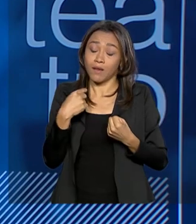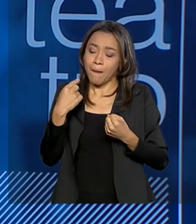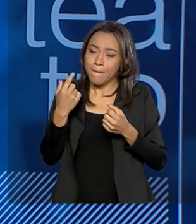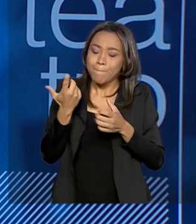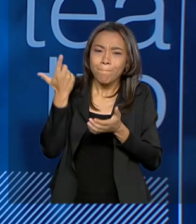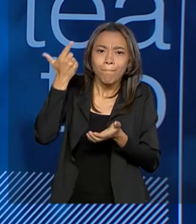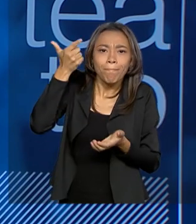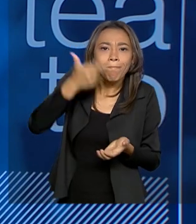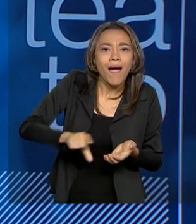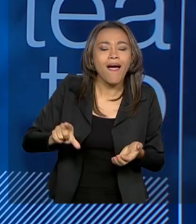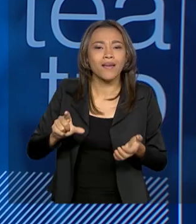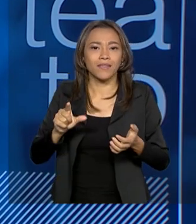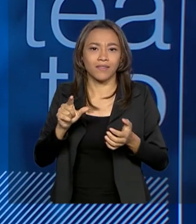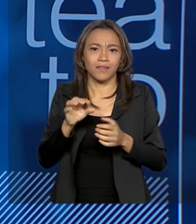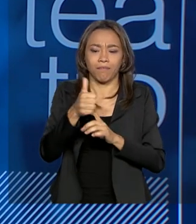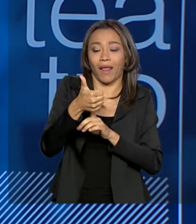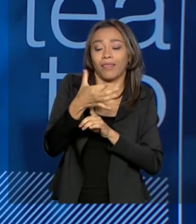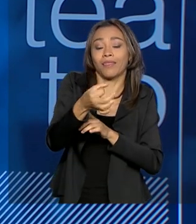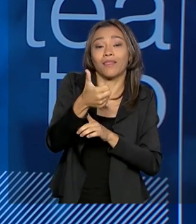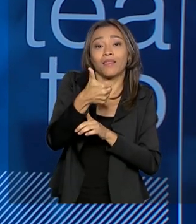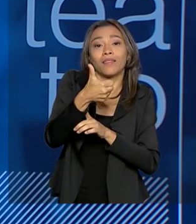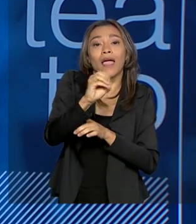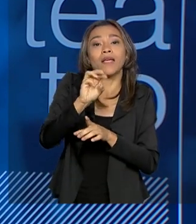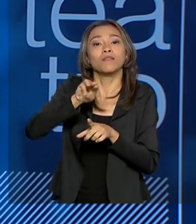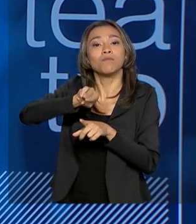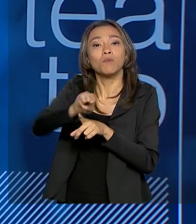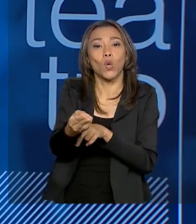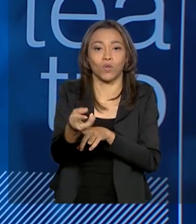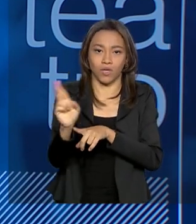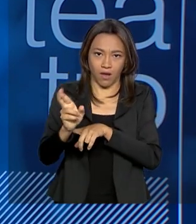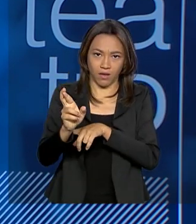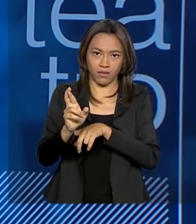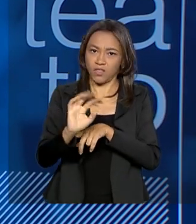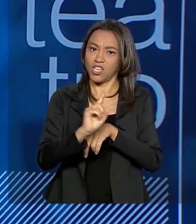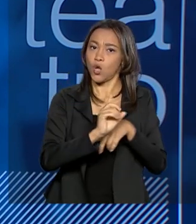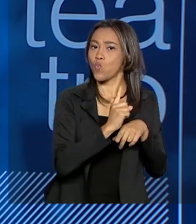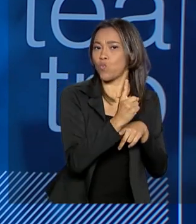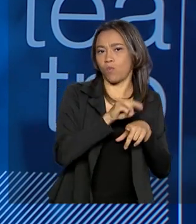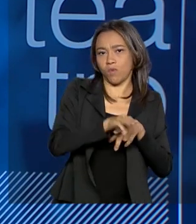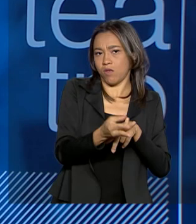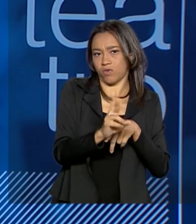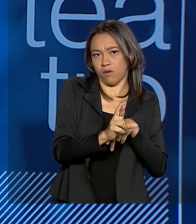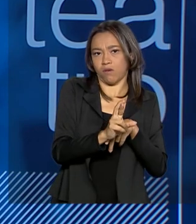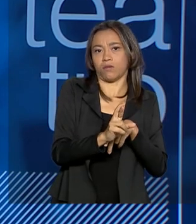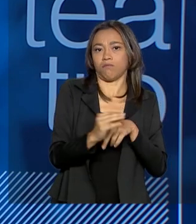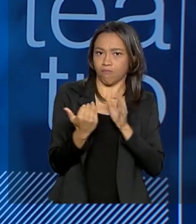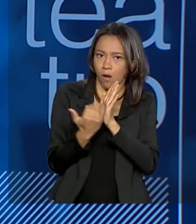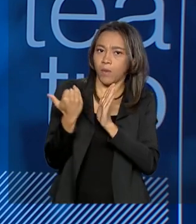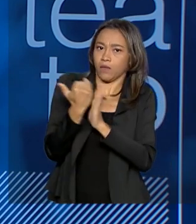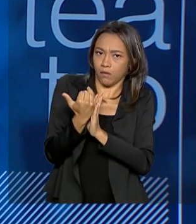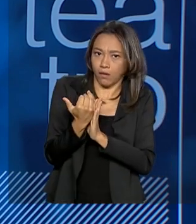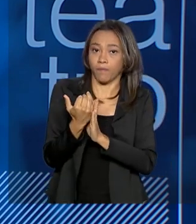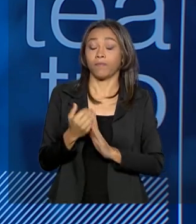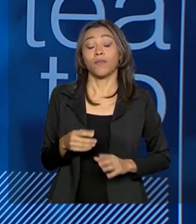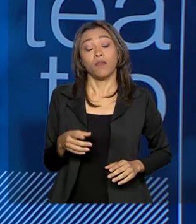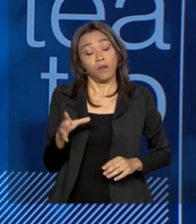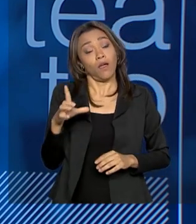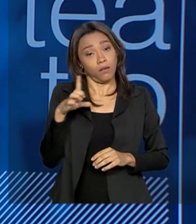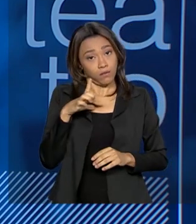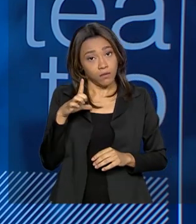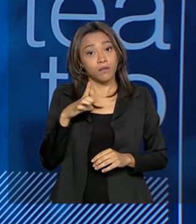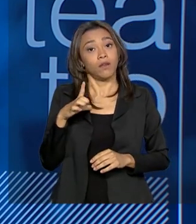captação da Lei Rouanet para 10 milhões de reais. Foi o que nós fizemos. E houve um aceno